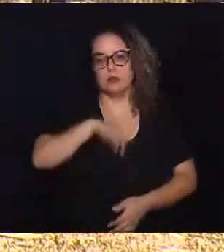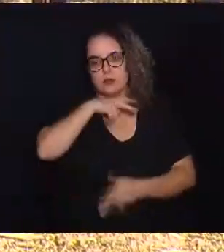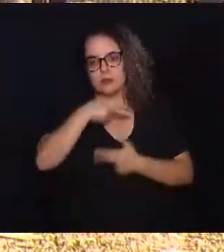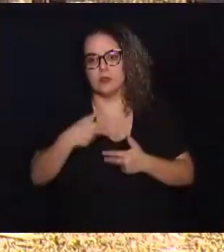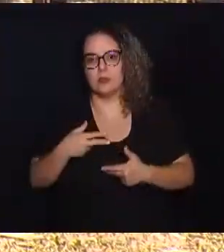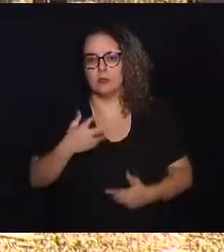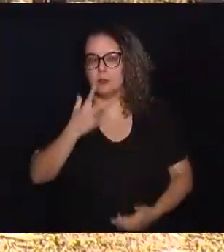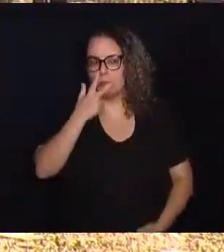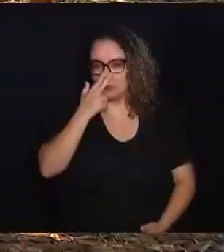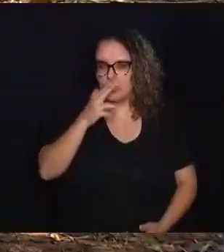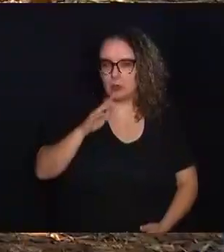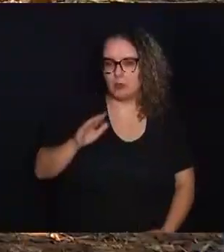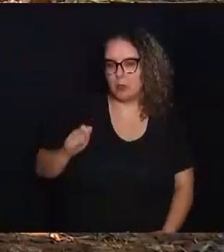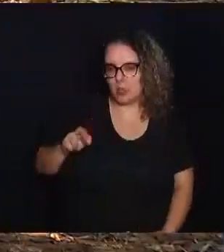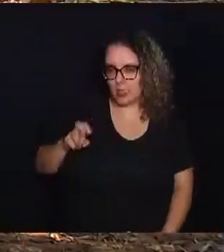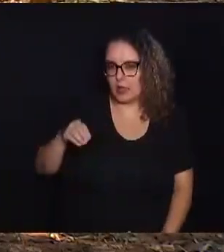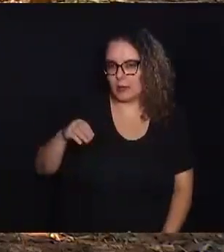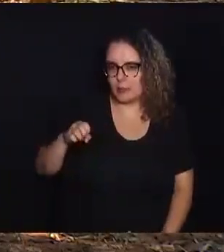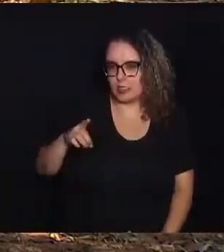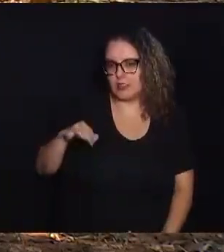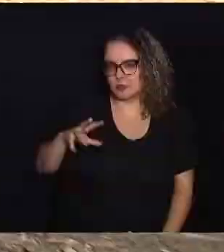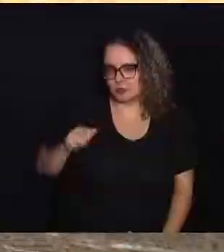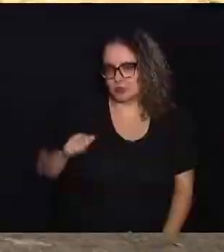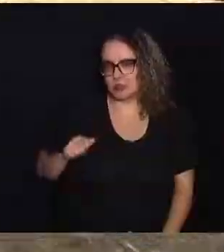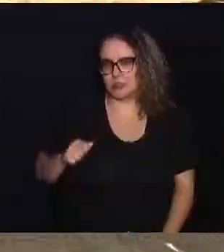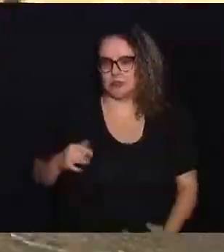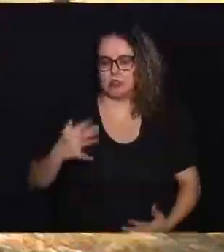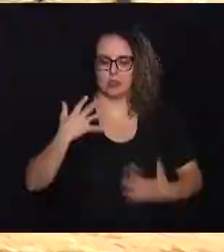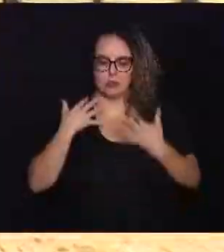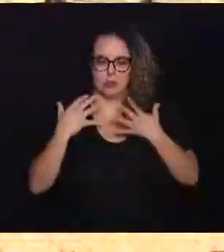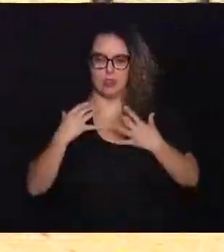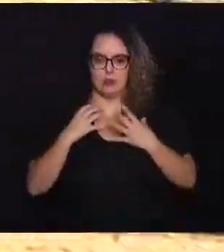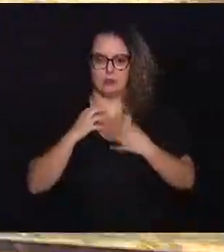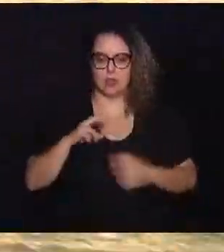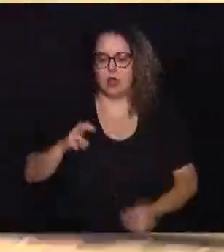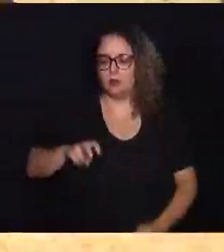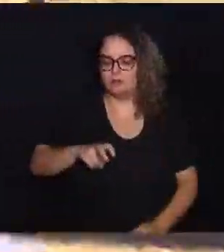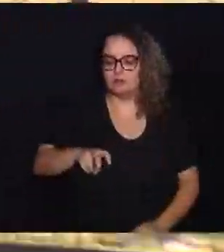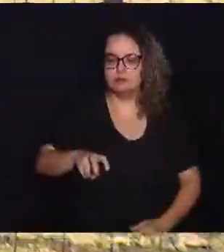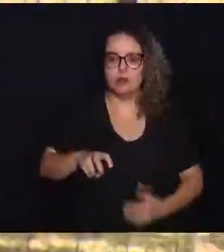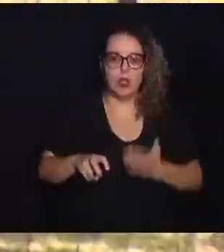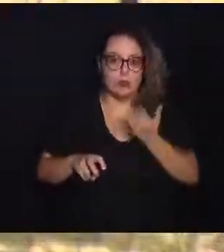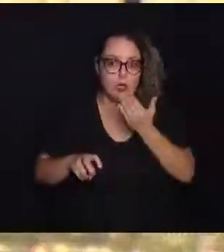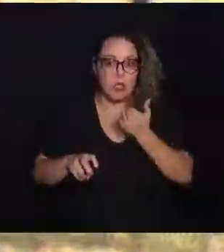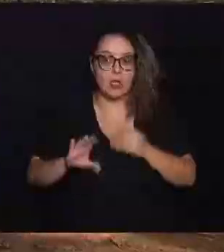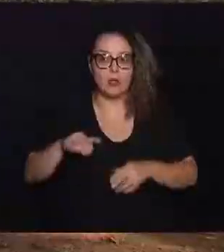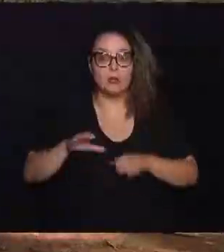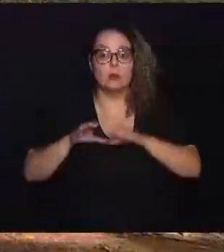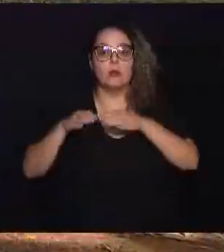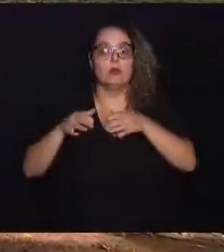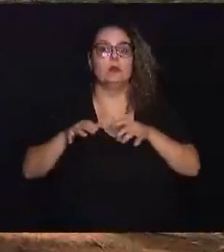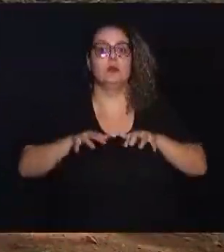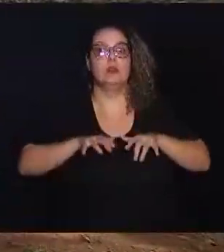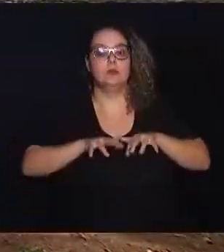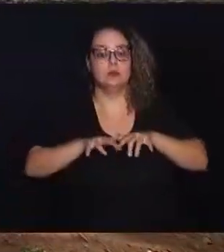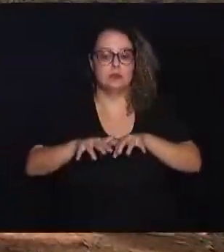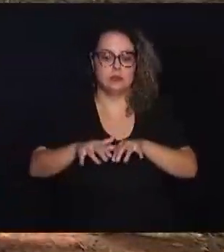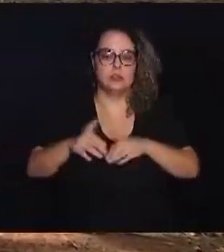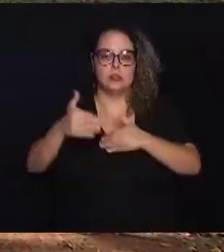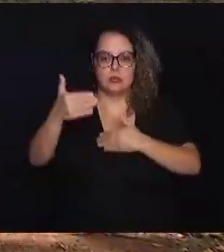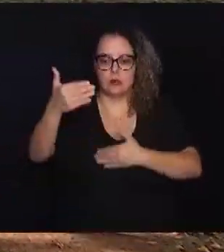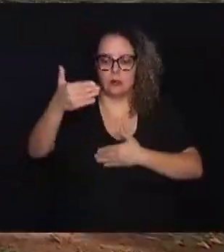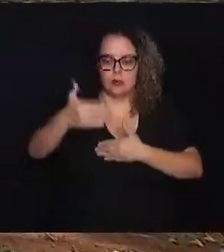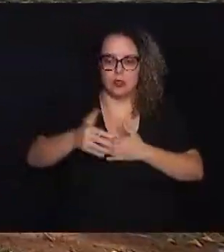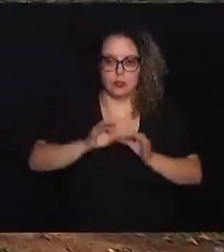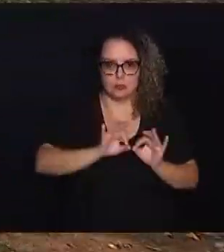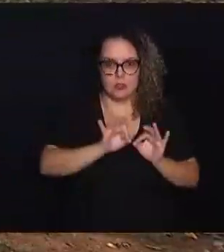metálica, é como se fosse uma armadilha, onde elas são atraídas por comida, e quando o grupo todo entra